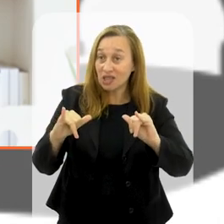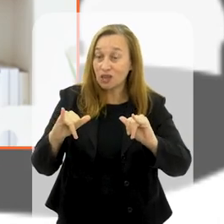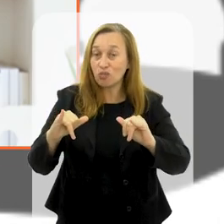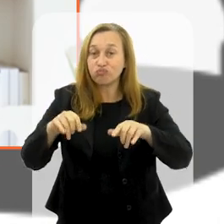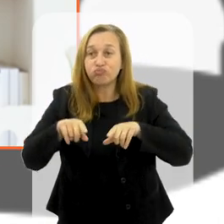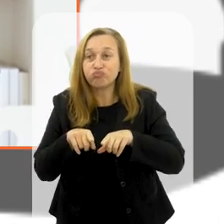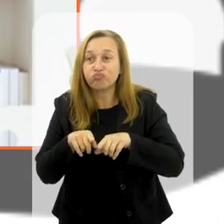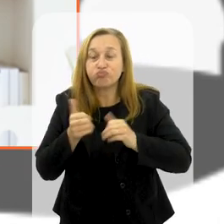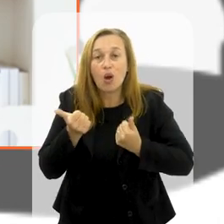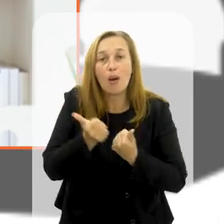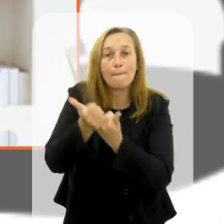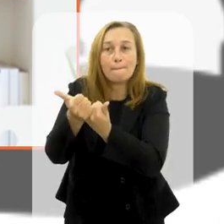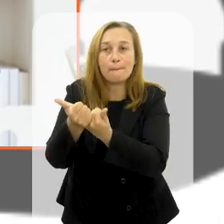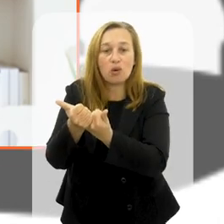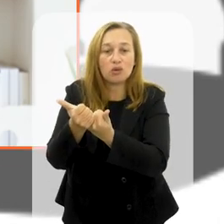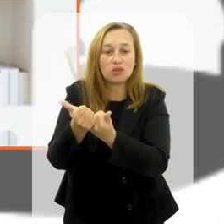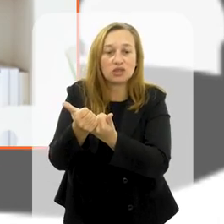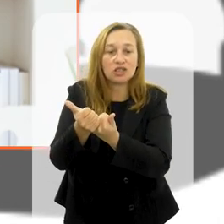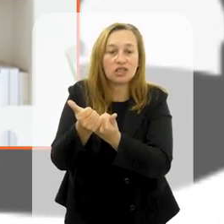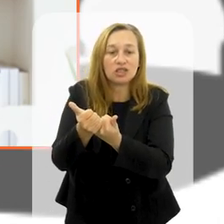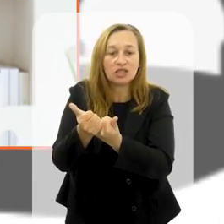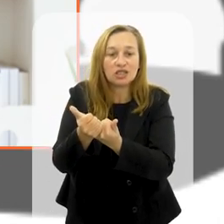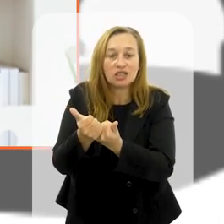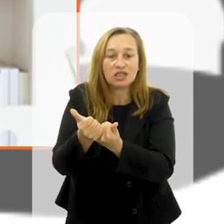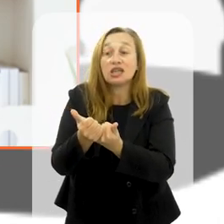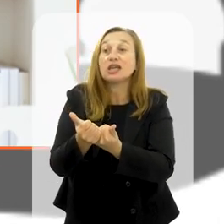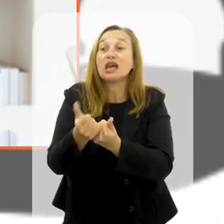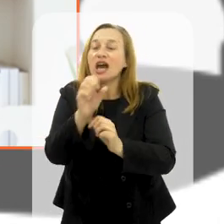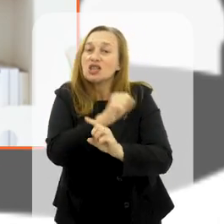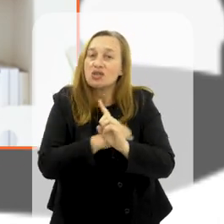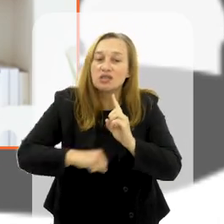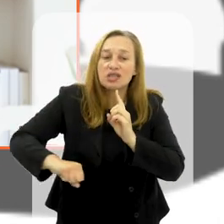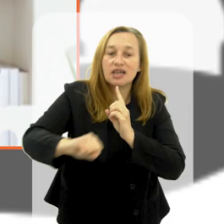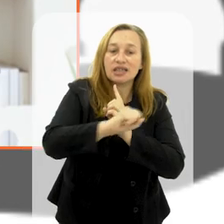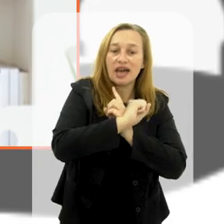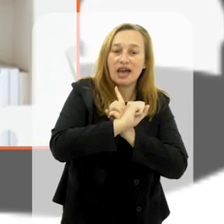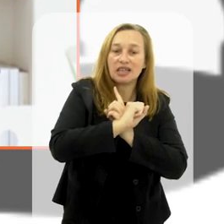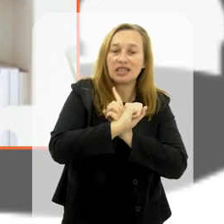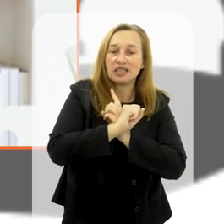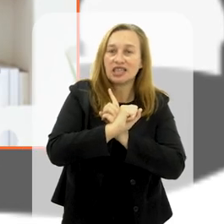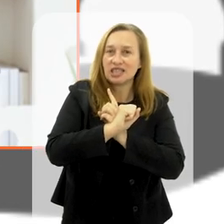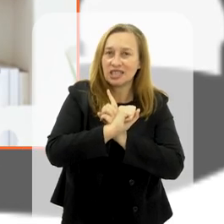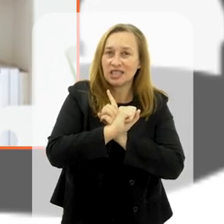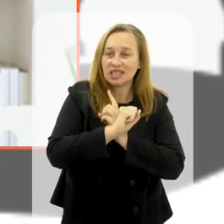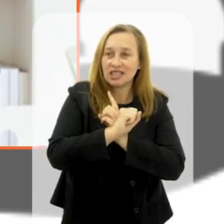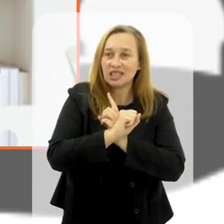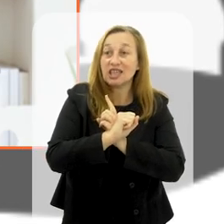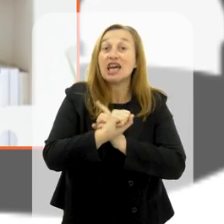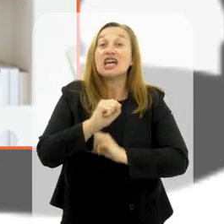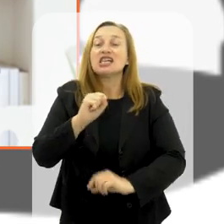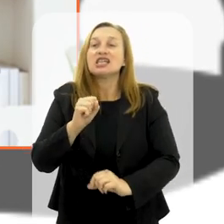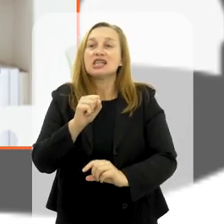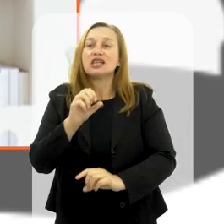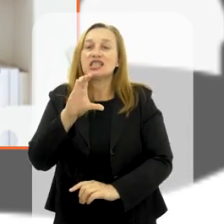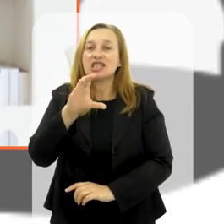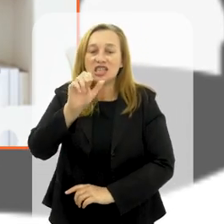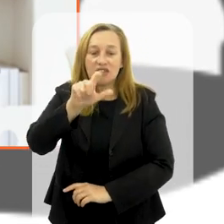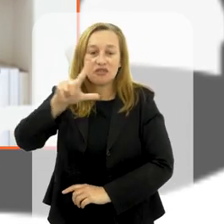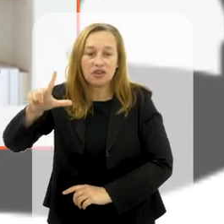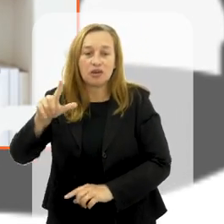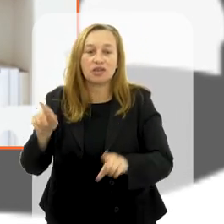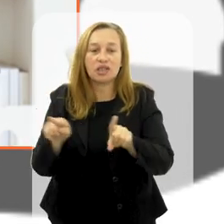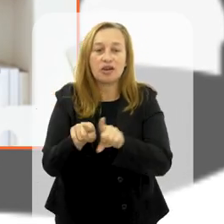colaboração entre think tanks e a sociedade civil para traduzir a linguagem do G20 de forma